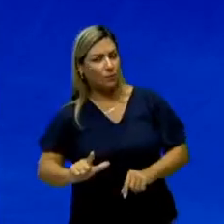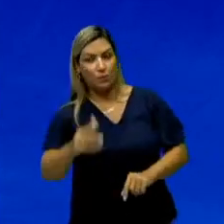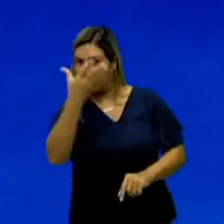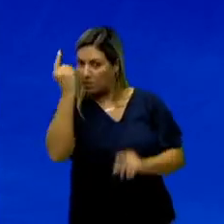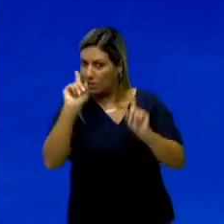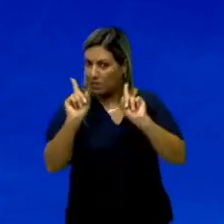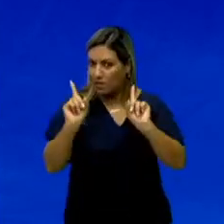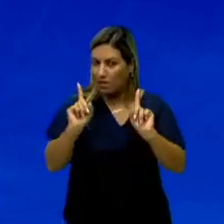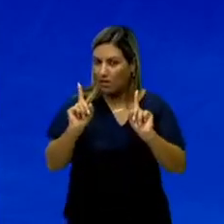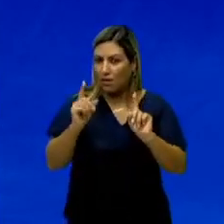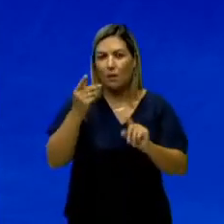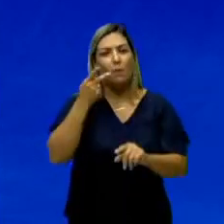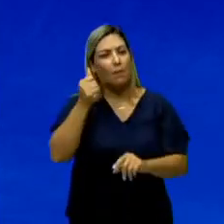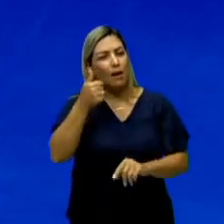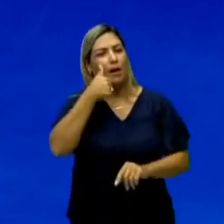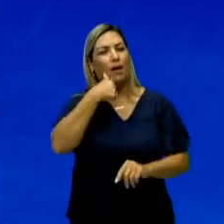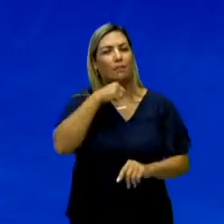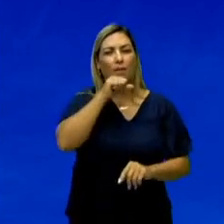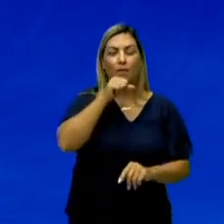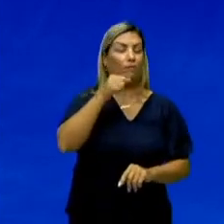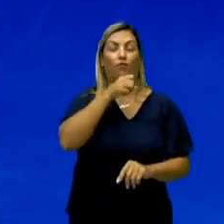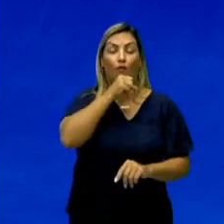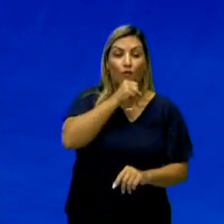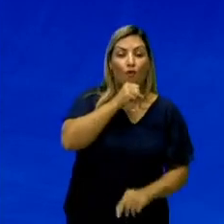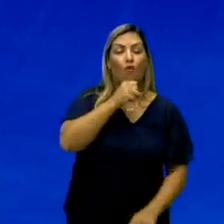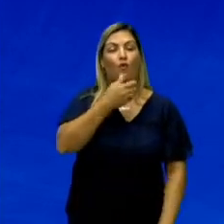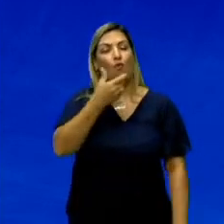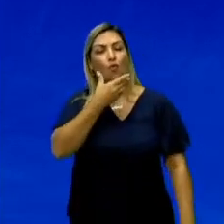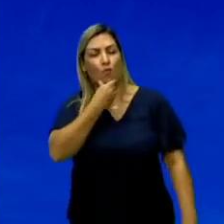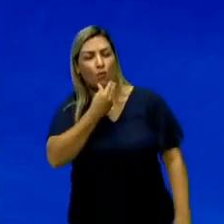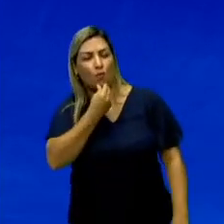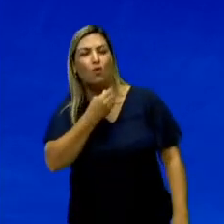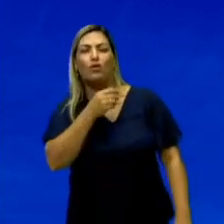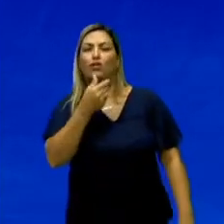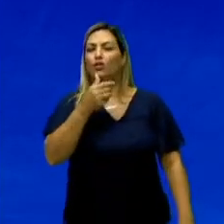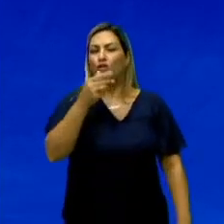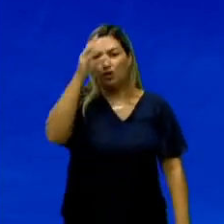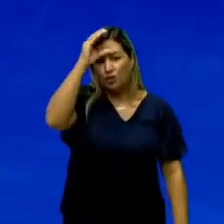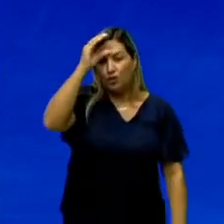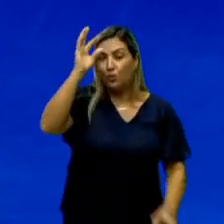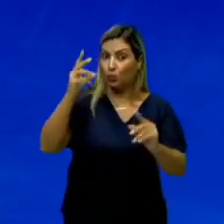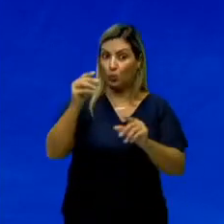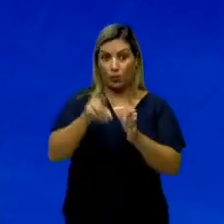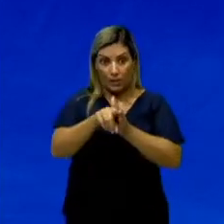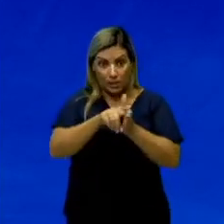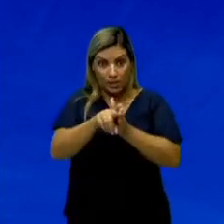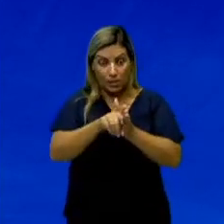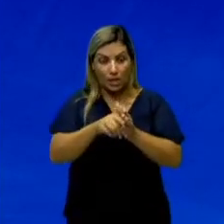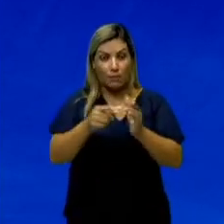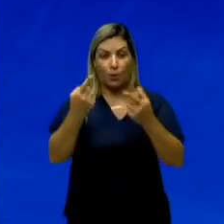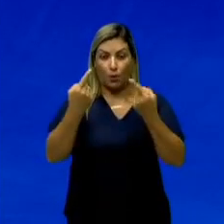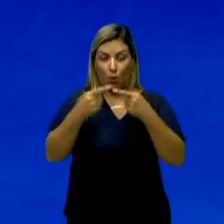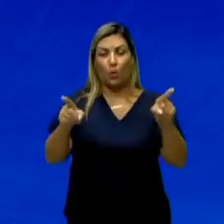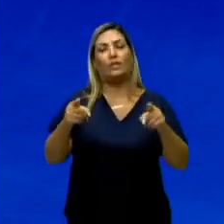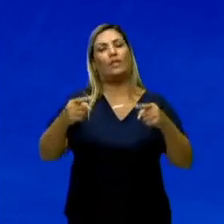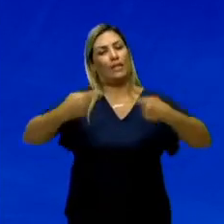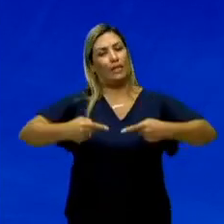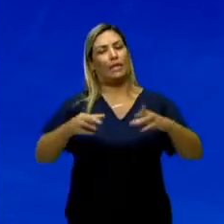esquece, fala para o papai, para o vovô, para o titio, todo mundo fazer o exame, prevenir contra o câncer. Combinado?